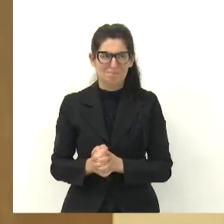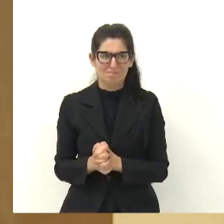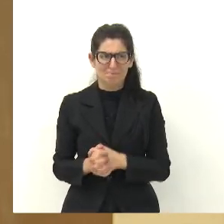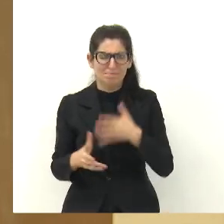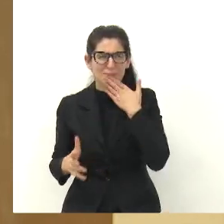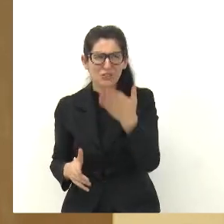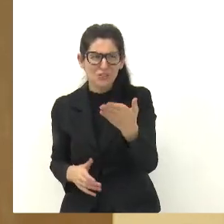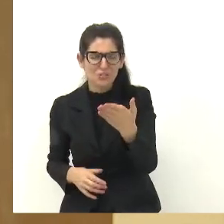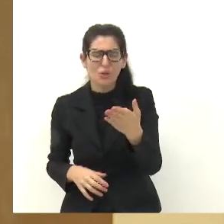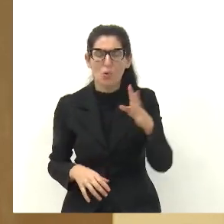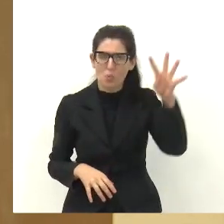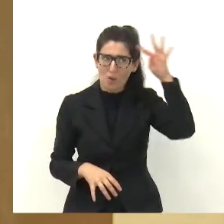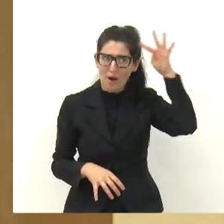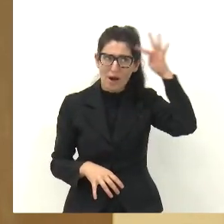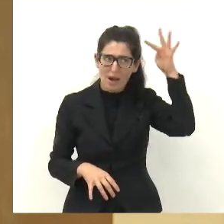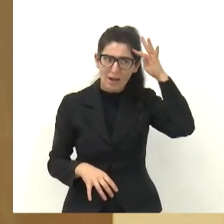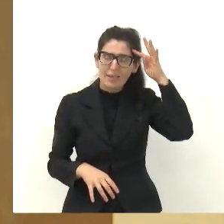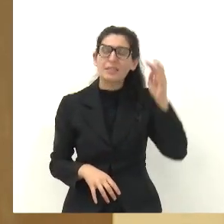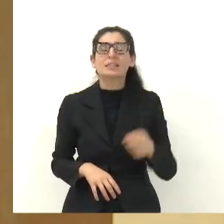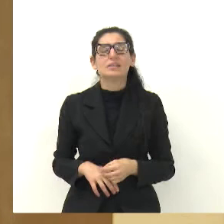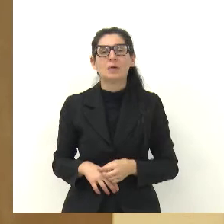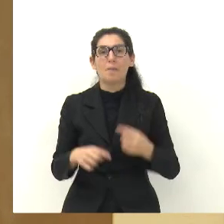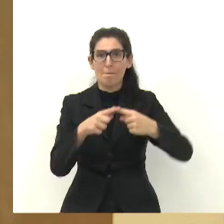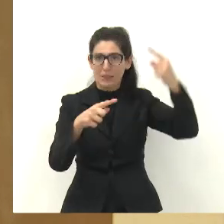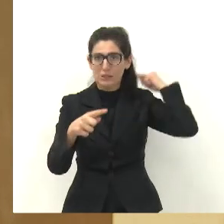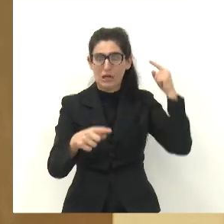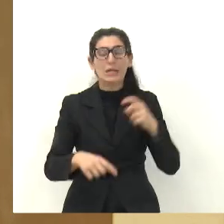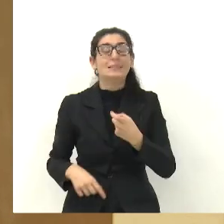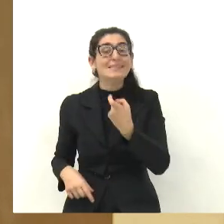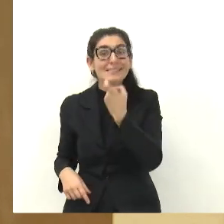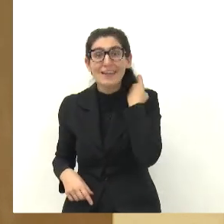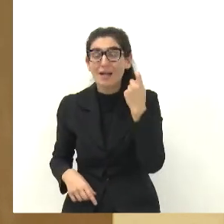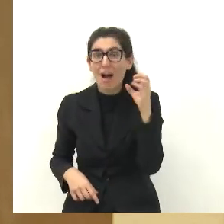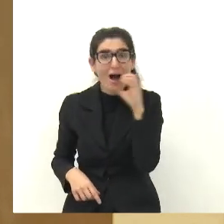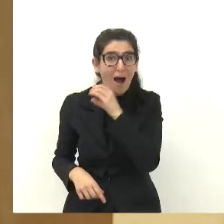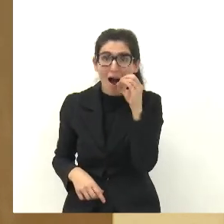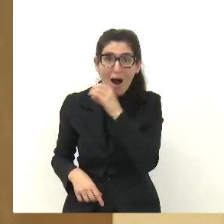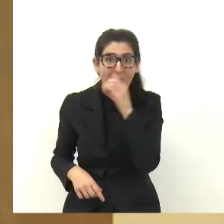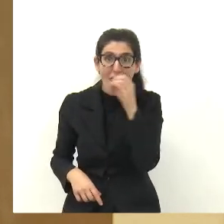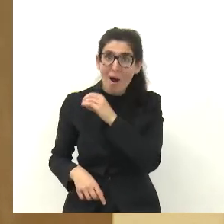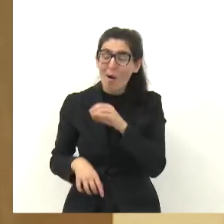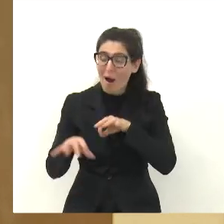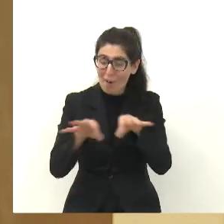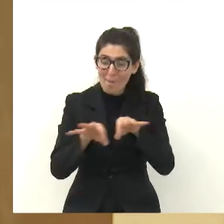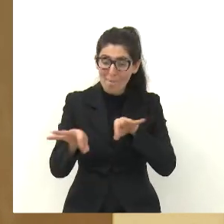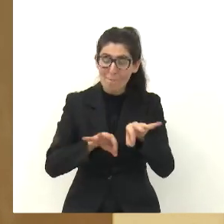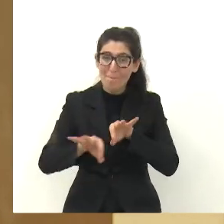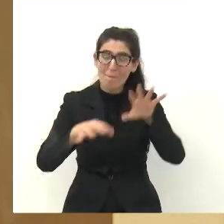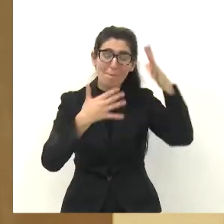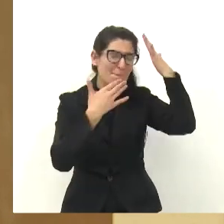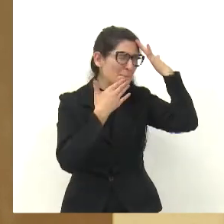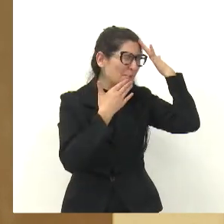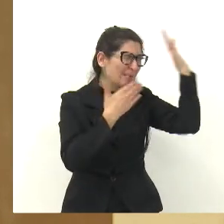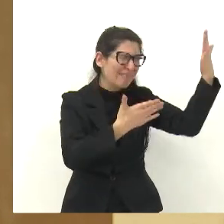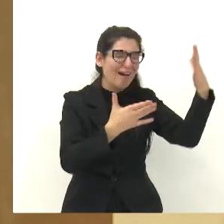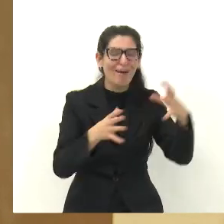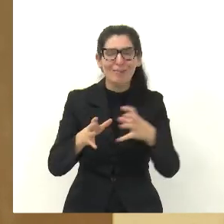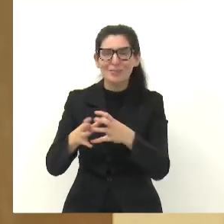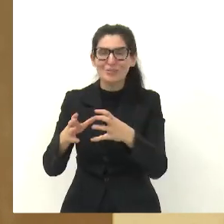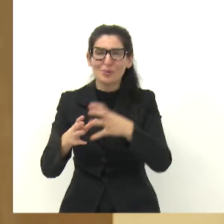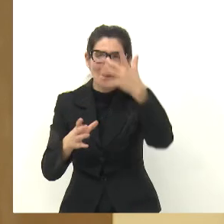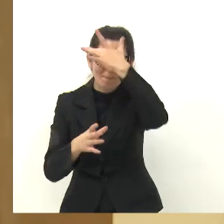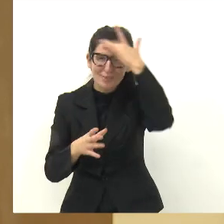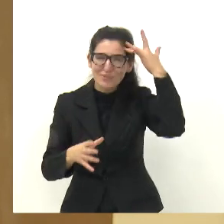quarta, e na sexta-feira vocês foram lá e fizeram o trabalho. Então, eu quero aqui estar agradecendo a toda a equipe da mobilidade